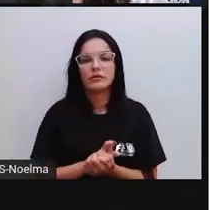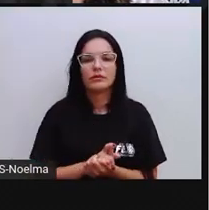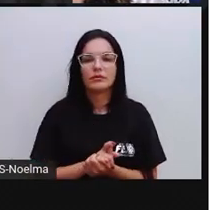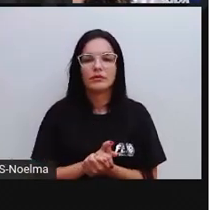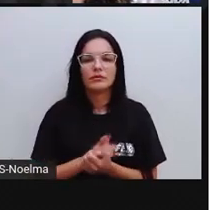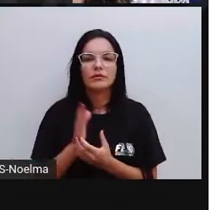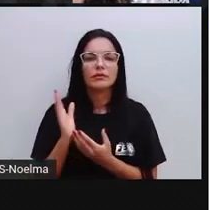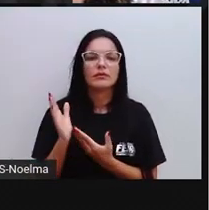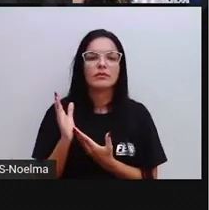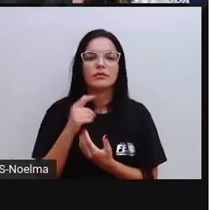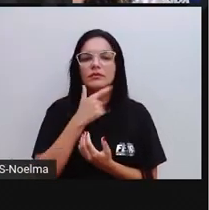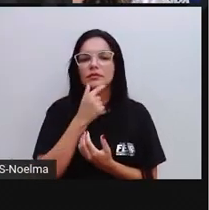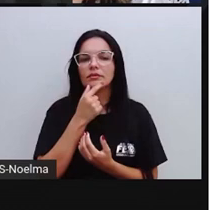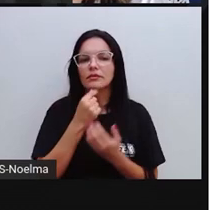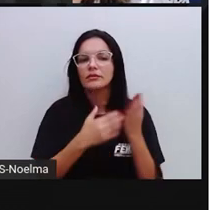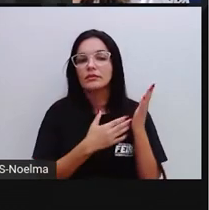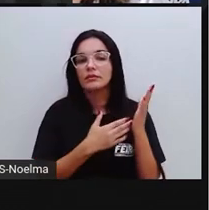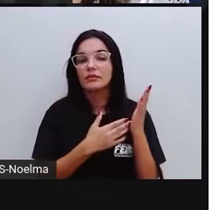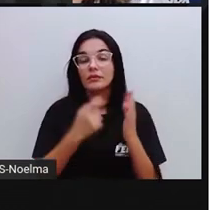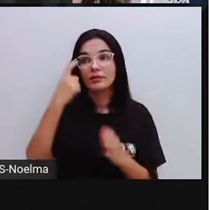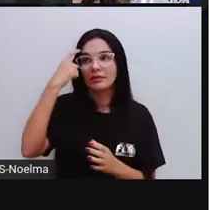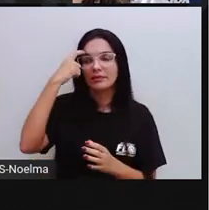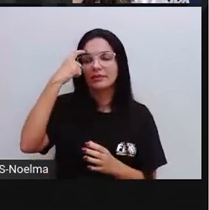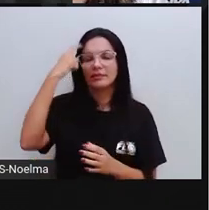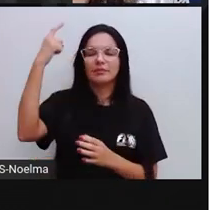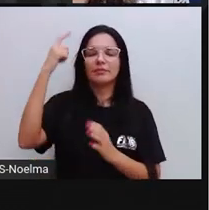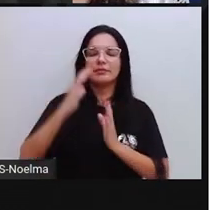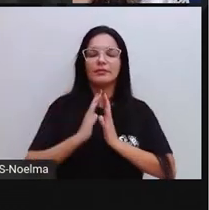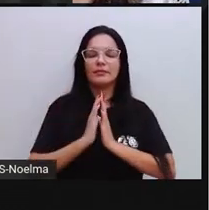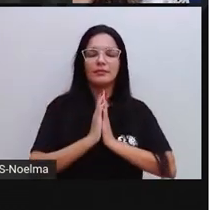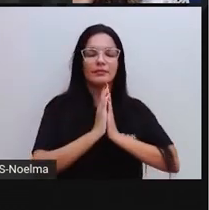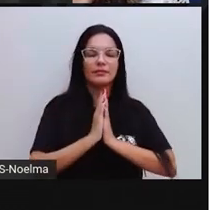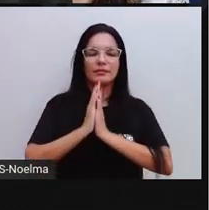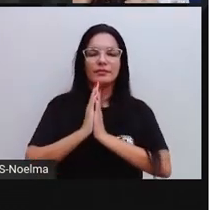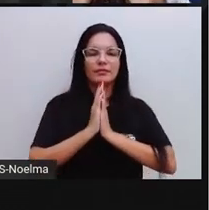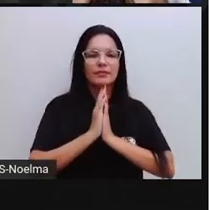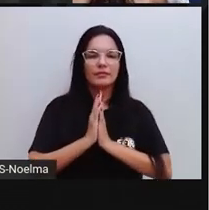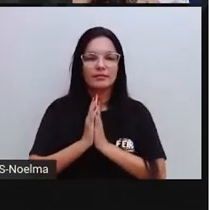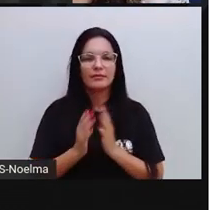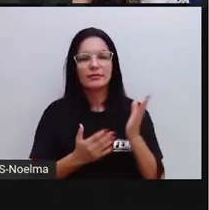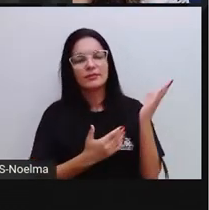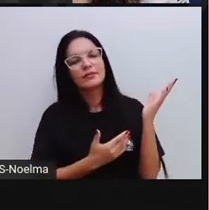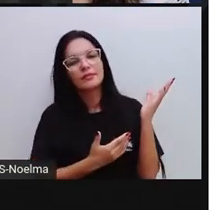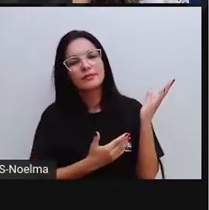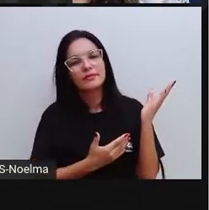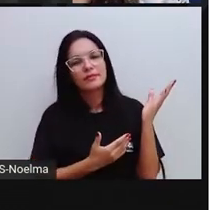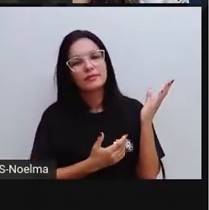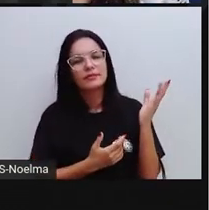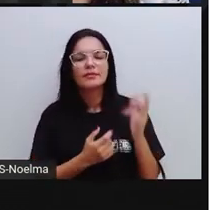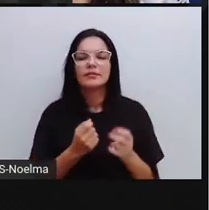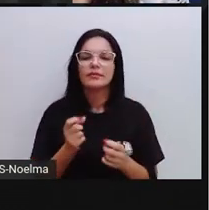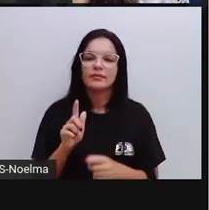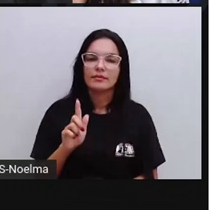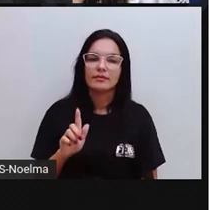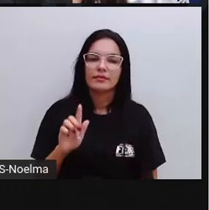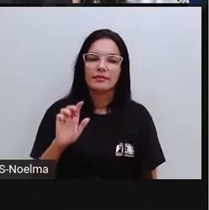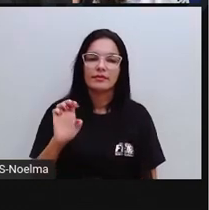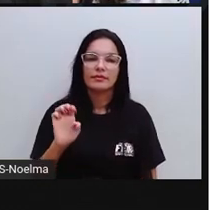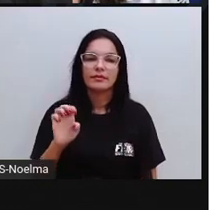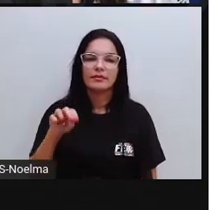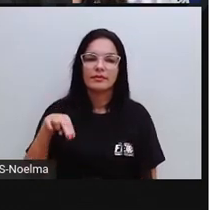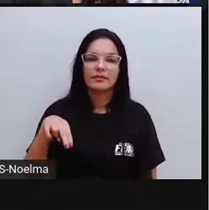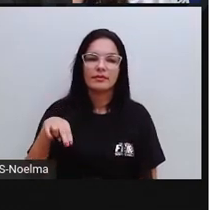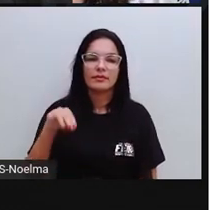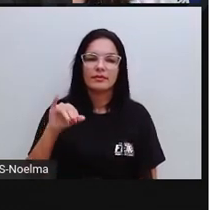é um gênio. Olha lá. Então, gênio, gênio. Também